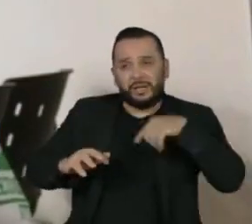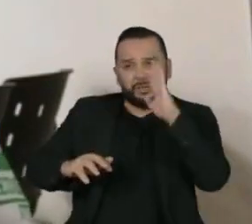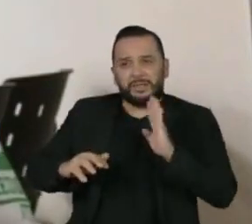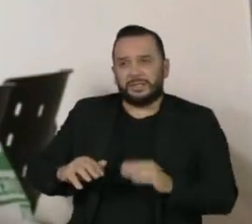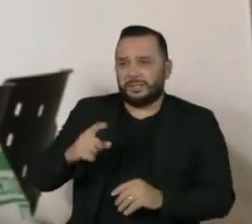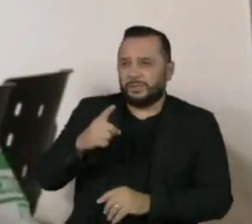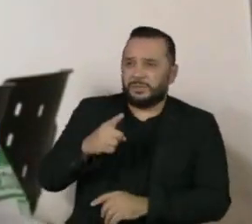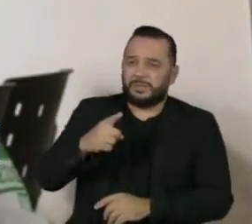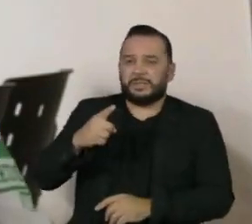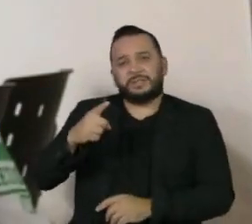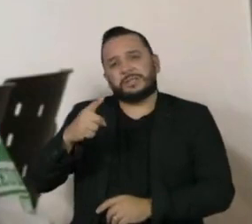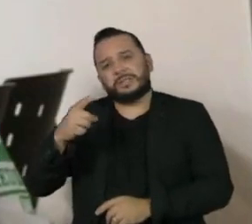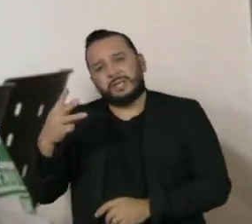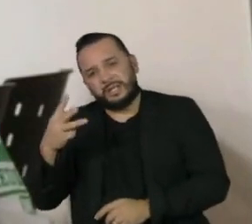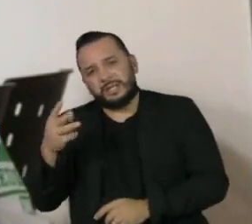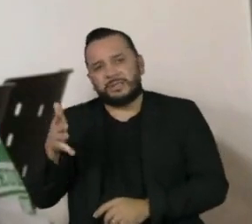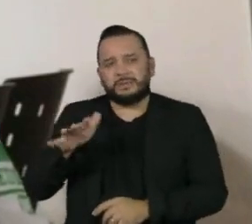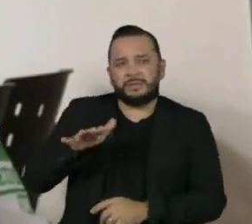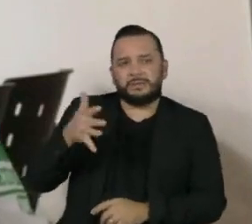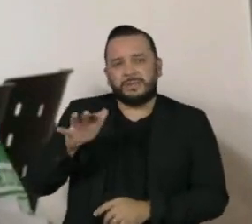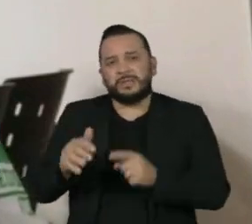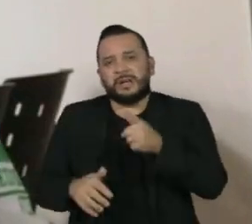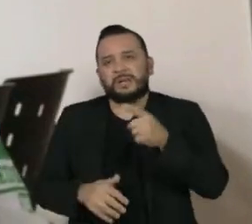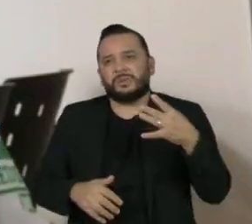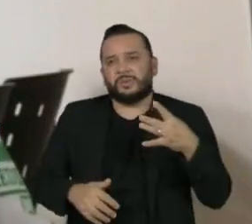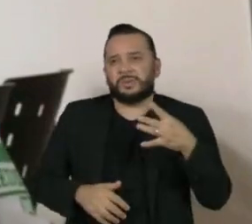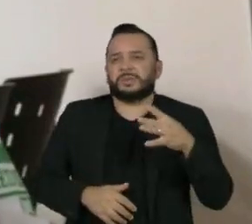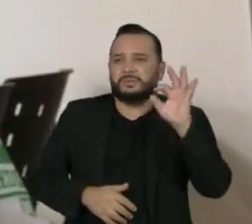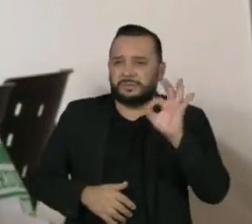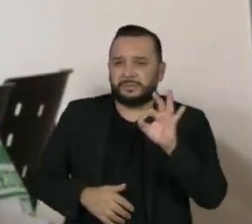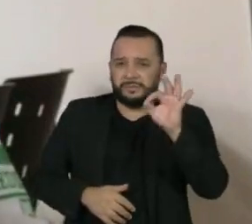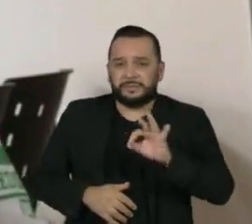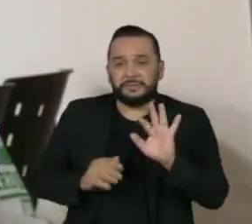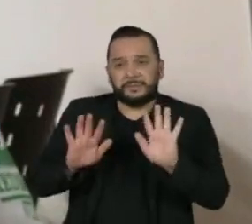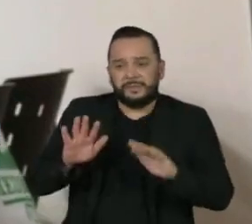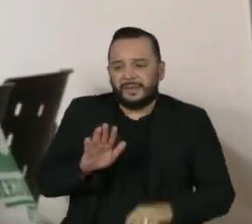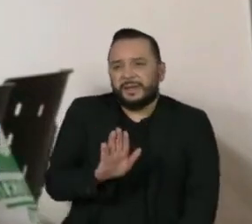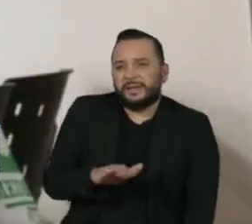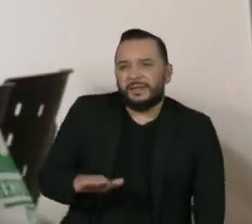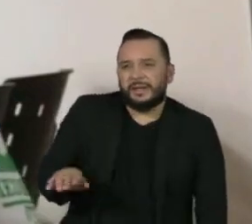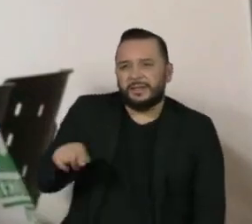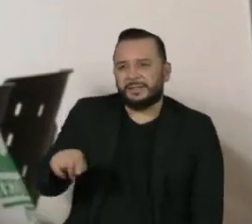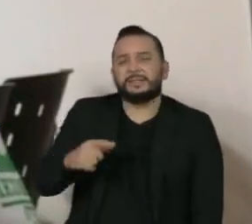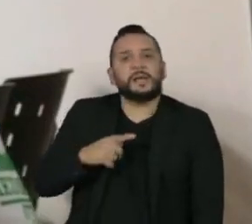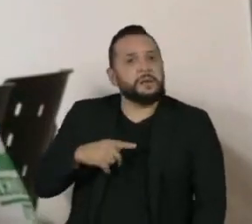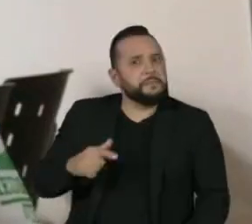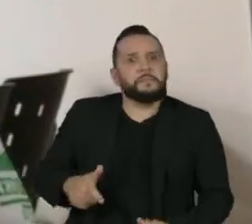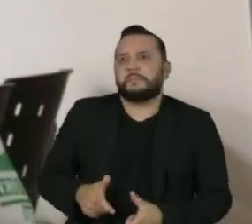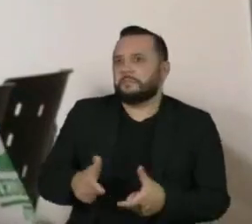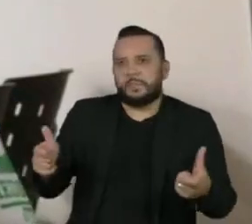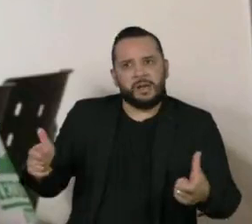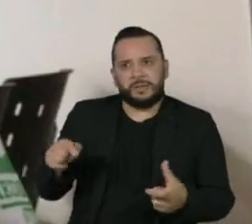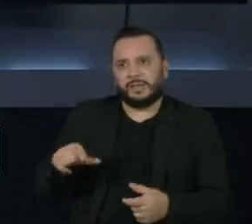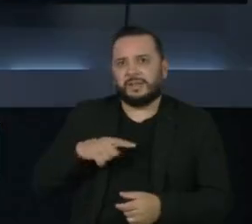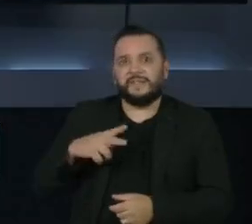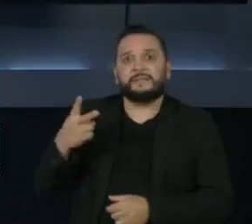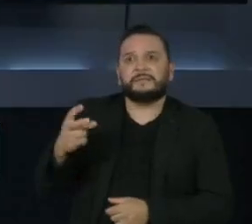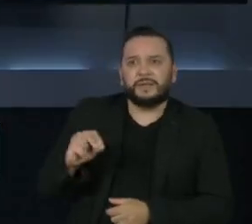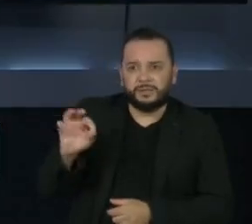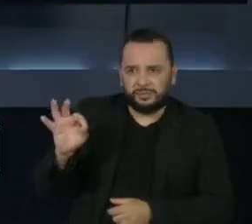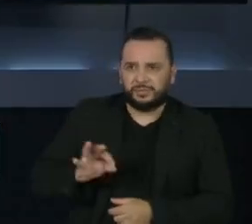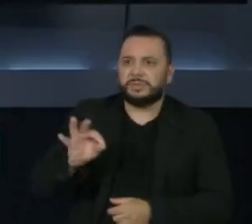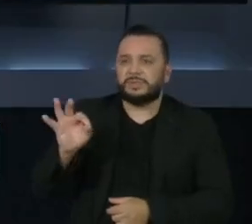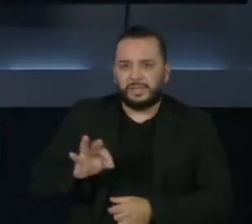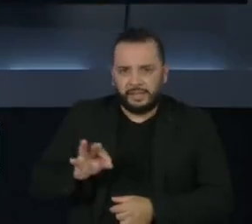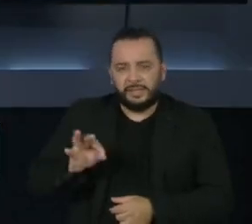14%. Mas, na faixa etária pediátrica, essa prevalência é muito mais alta, chegando a 20%. E,